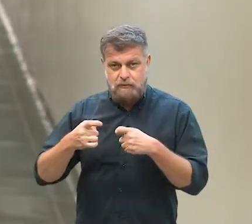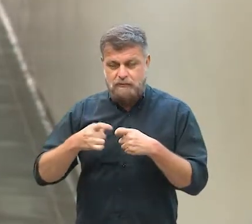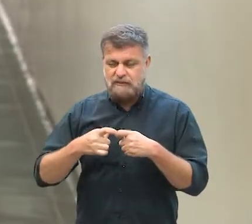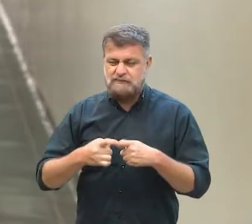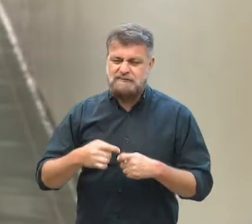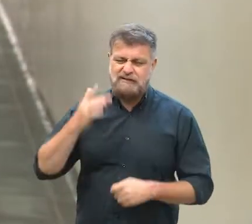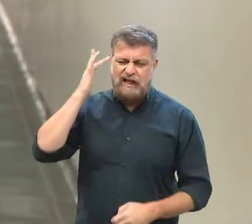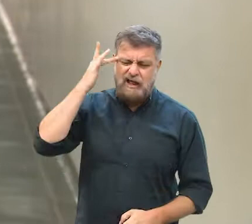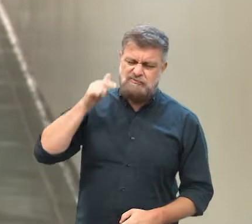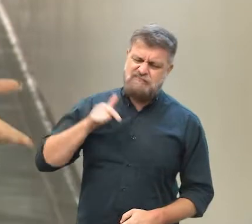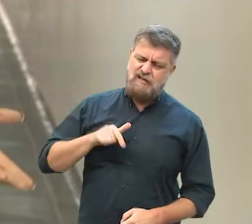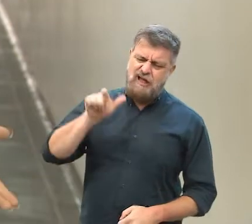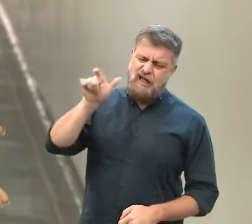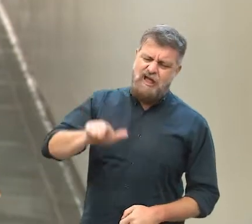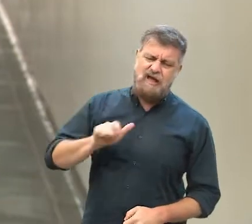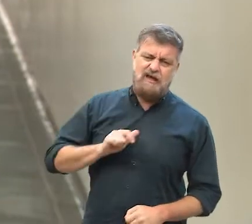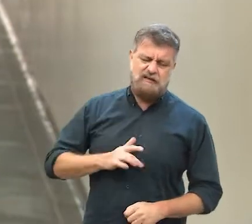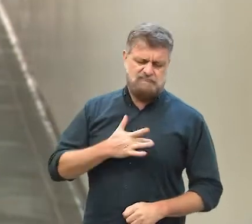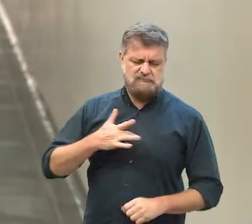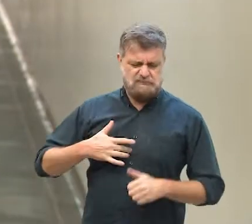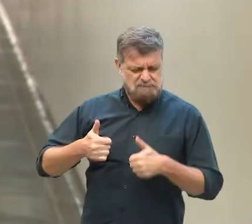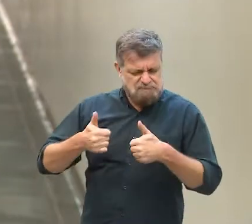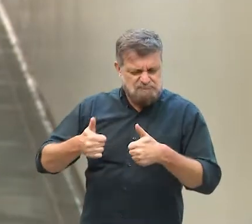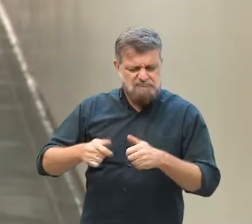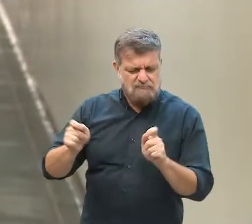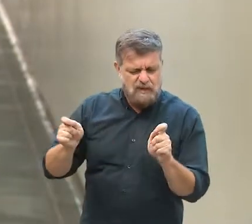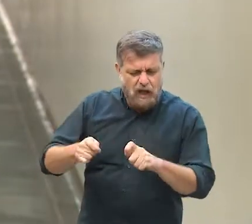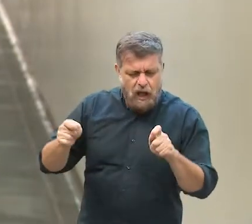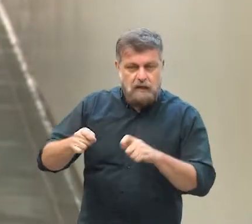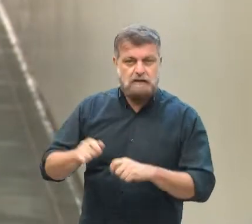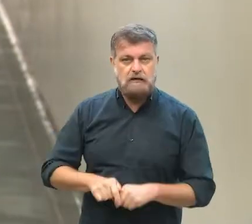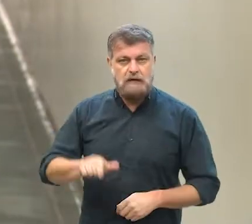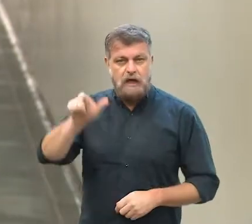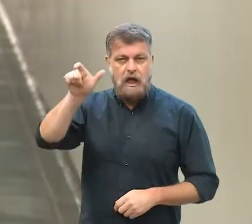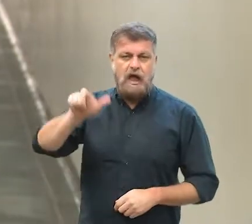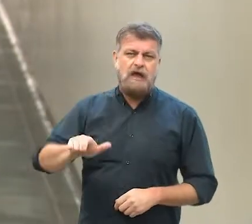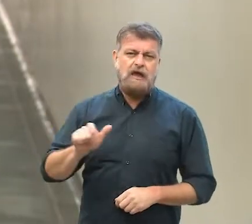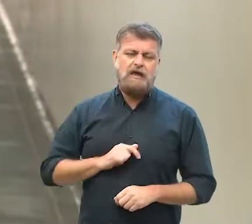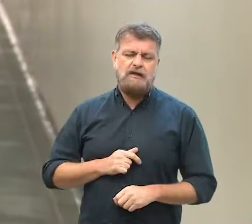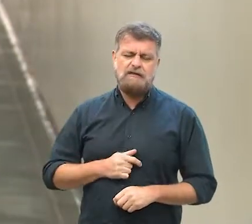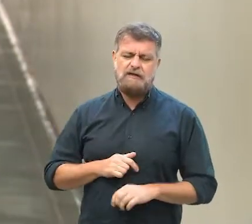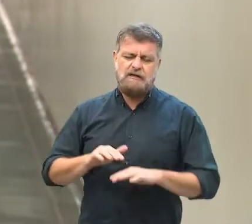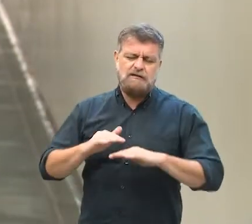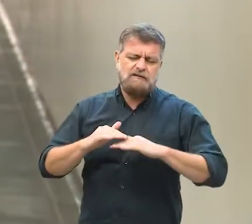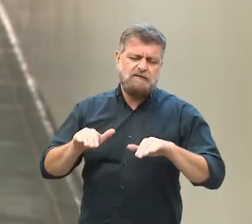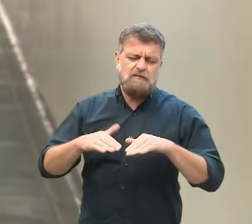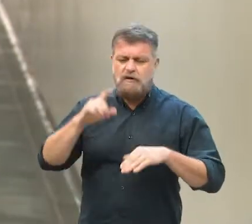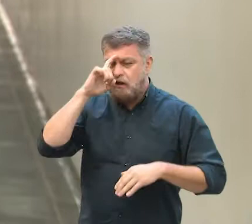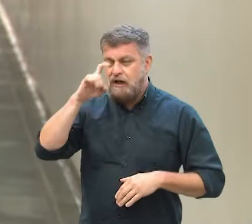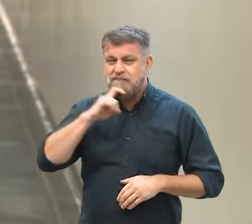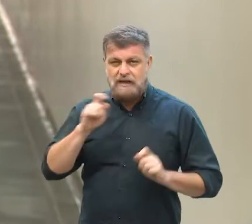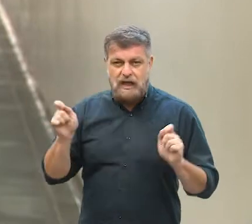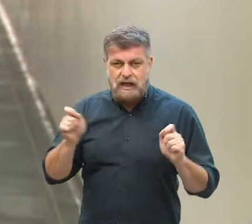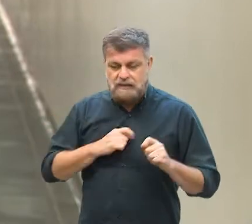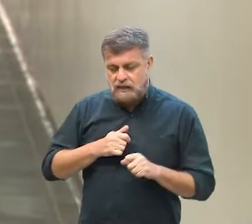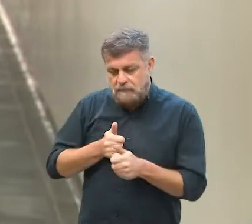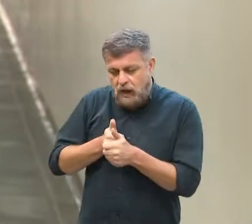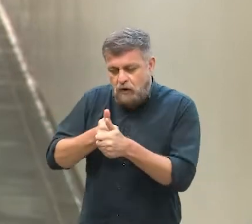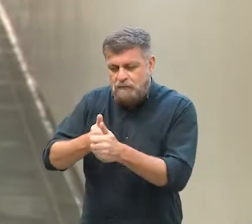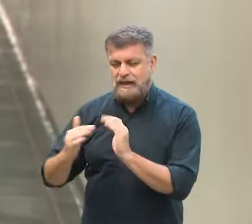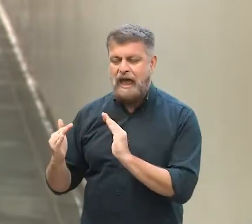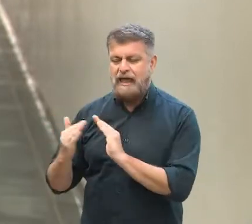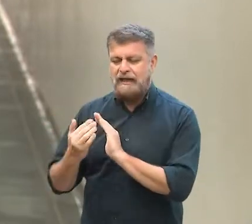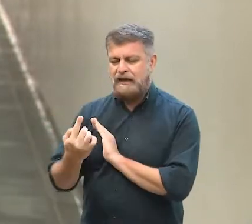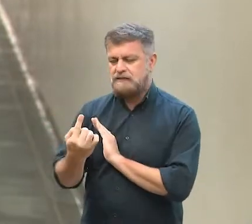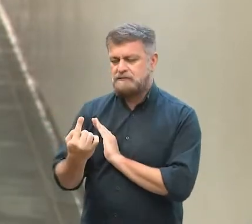subestimaram o estado de saúde do paciente, como se ele fosse apenas um caso leve que pudesse ser acompanhado de casa.